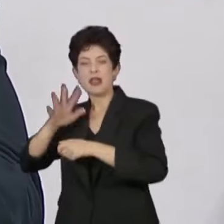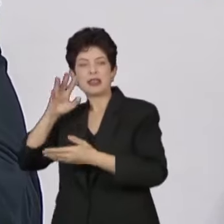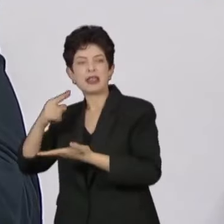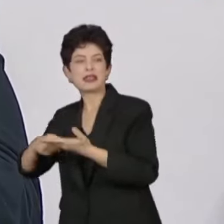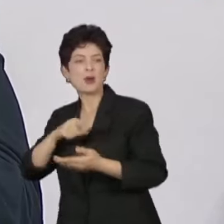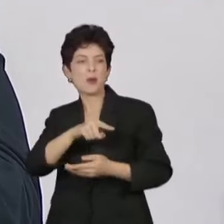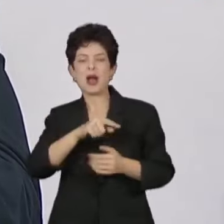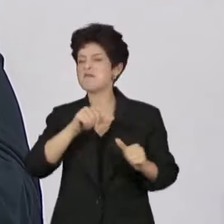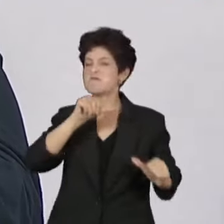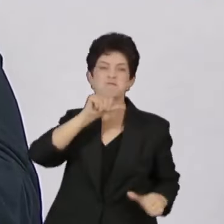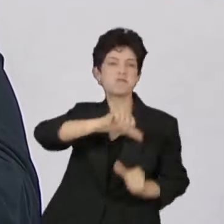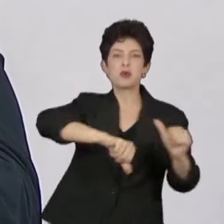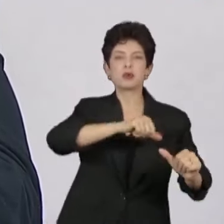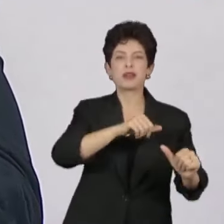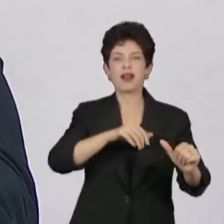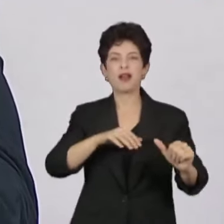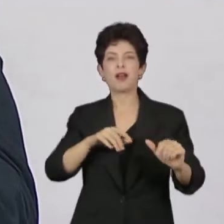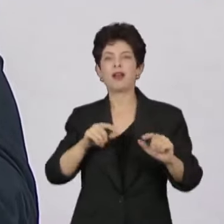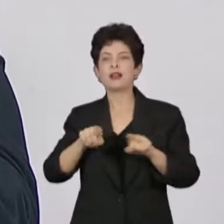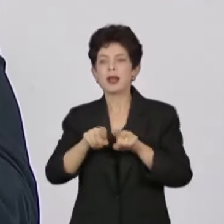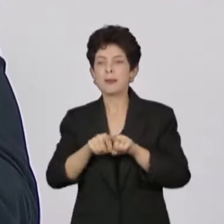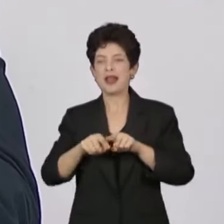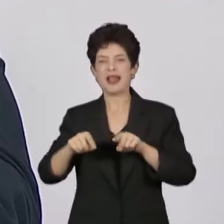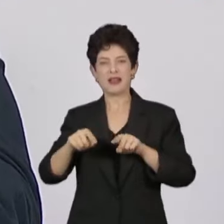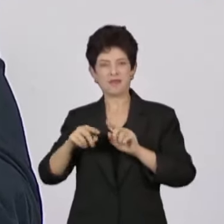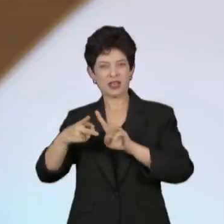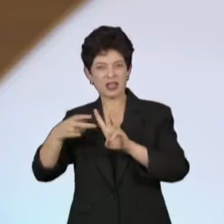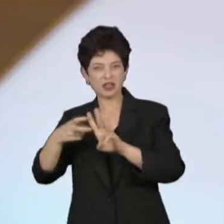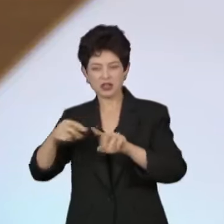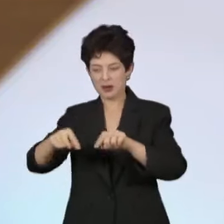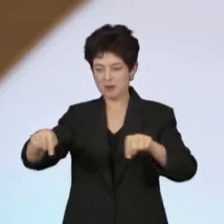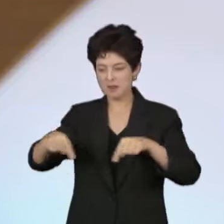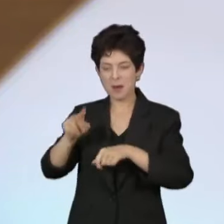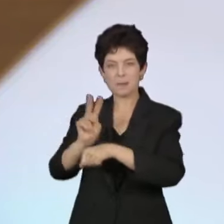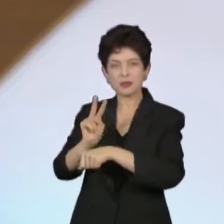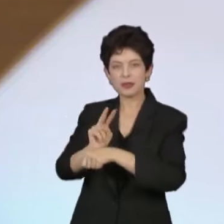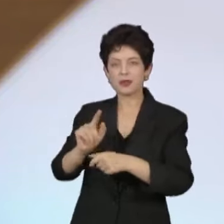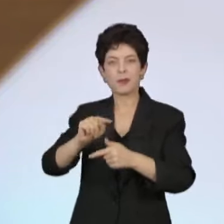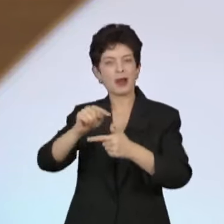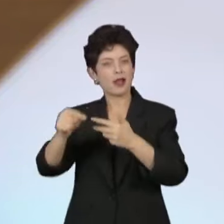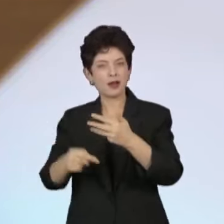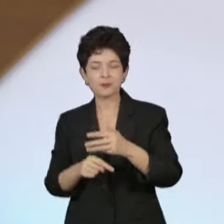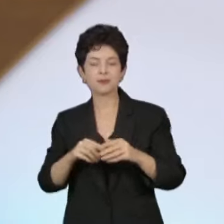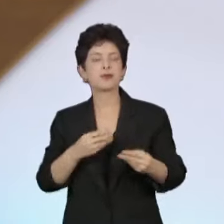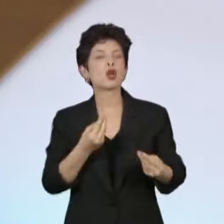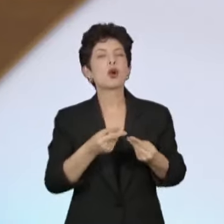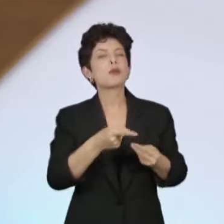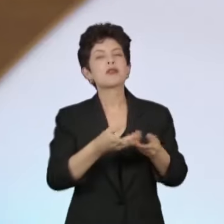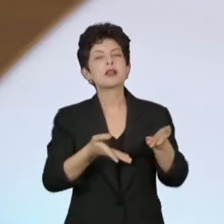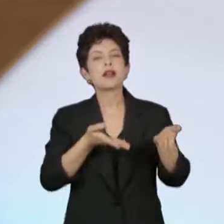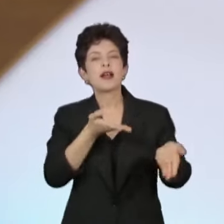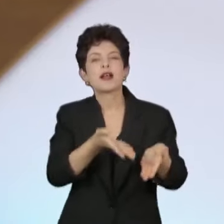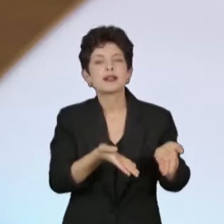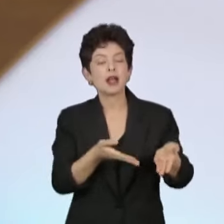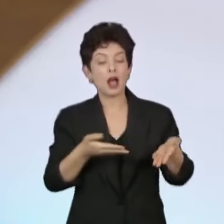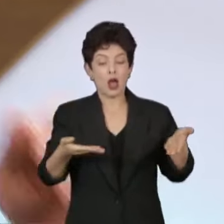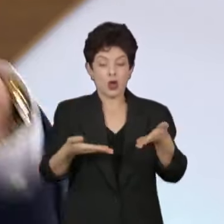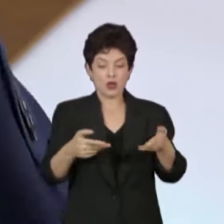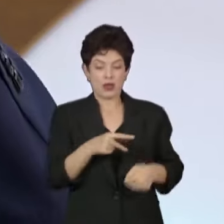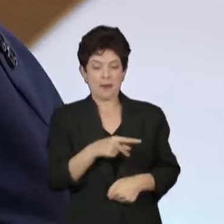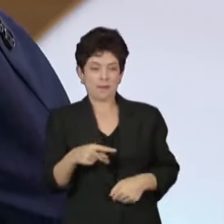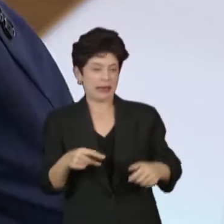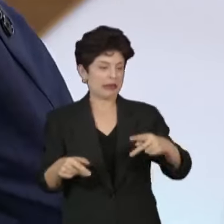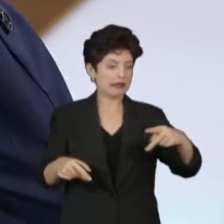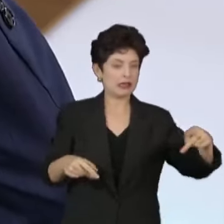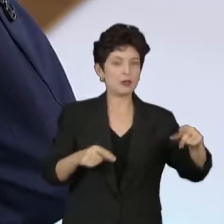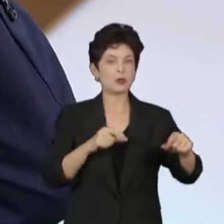Então a questão do marco temporal, a questão das drogas que a já discutiu aqui. Como que o senhor vai lidar com os atuais presidentes